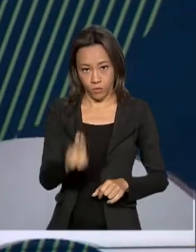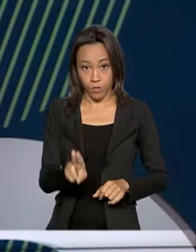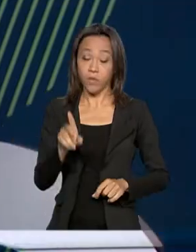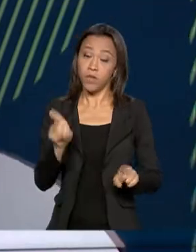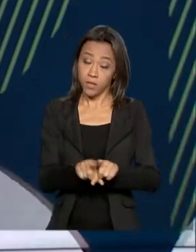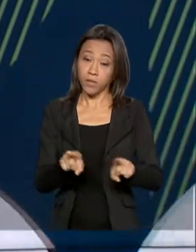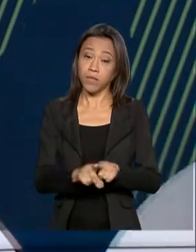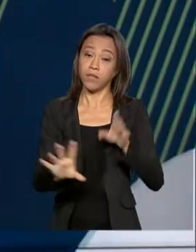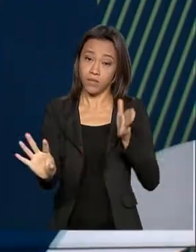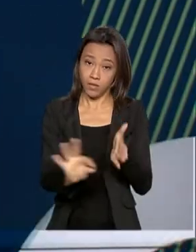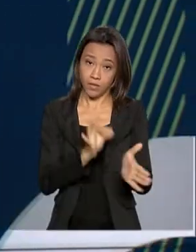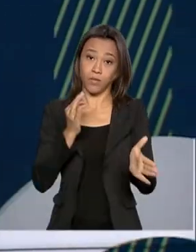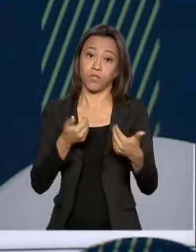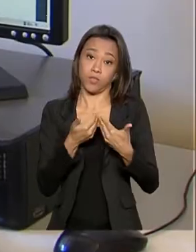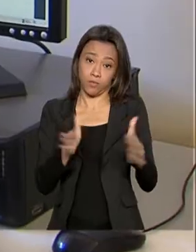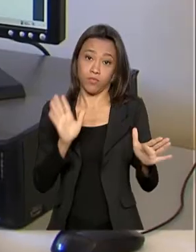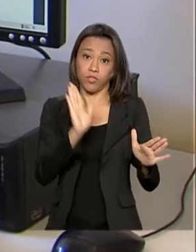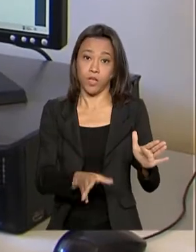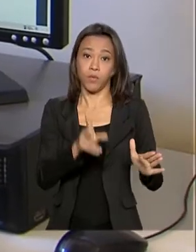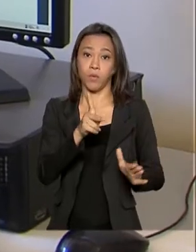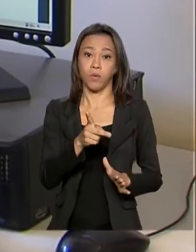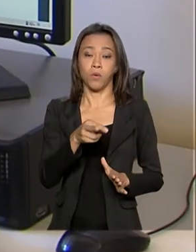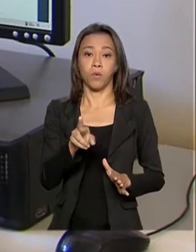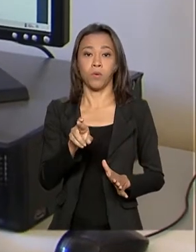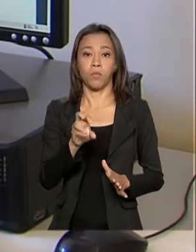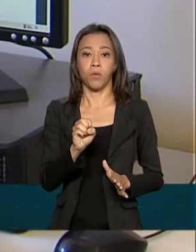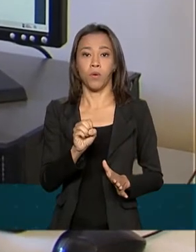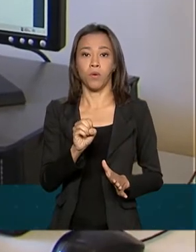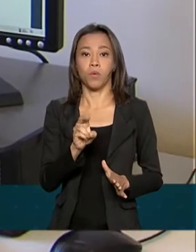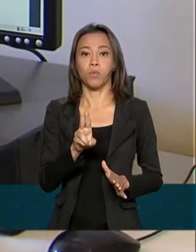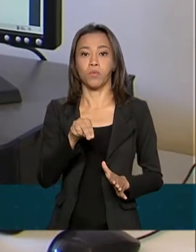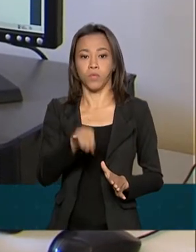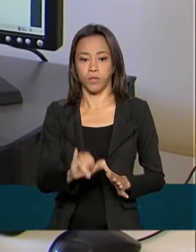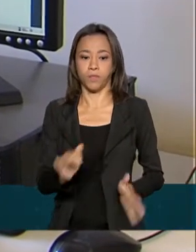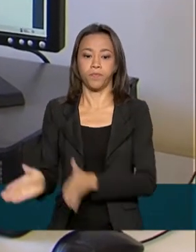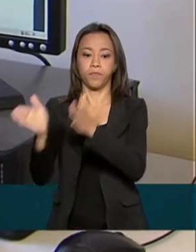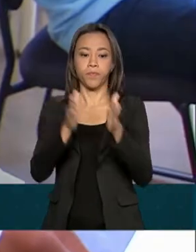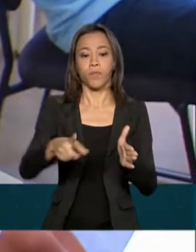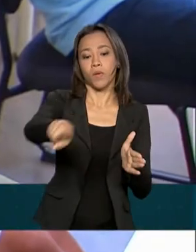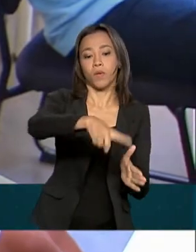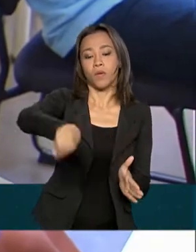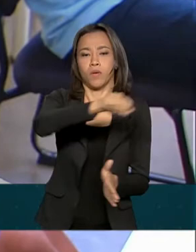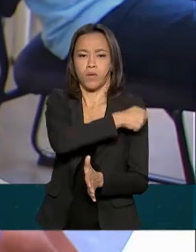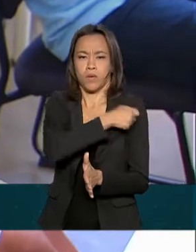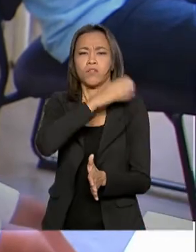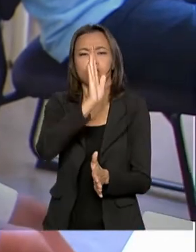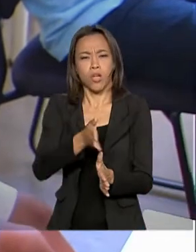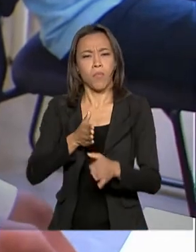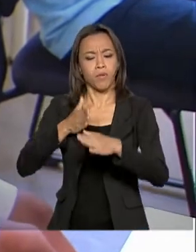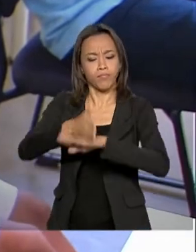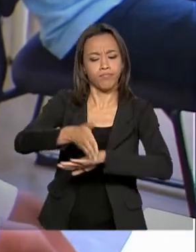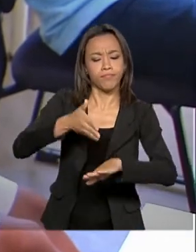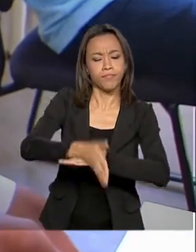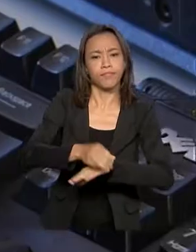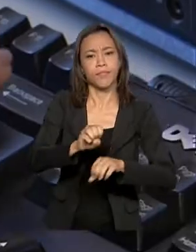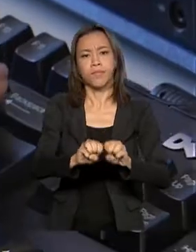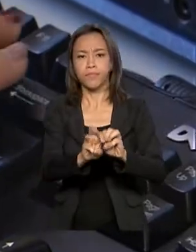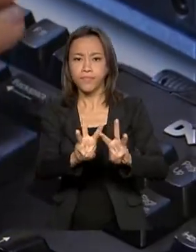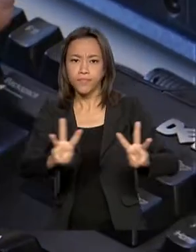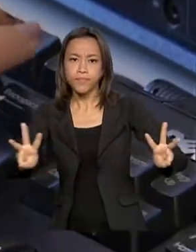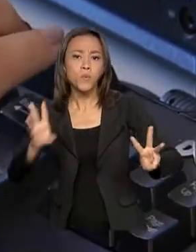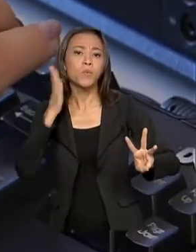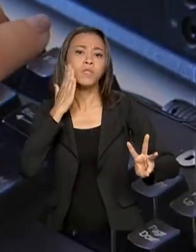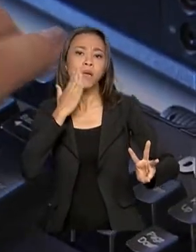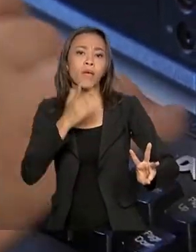até sábado. Os estudantes já podem consultar na página do SISU as notas do Exame